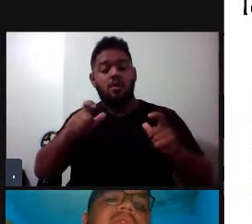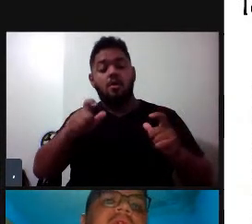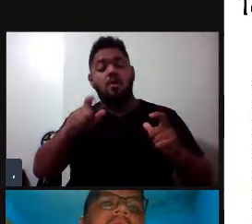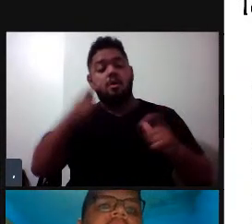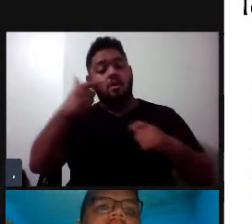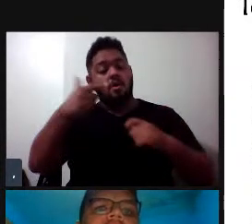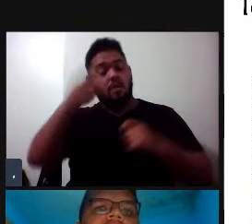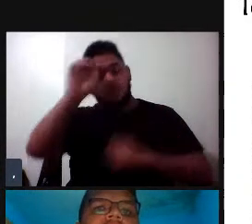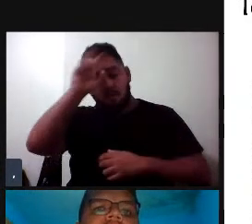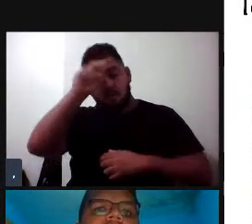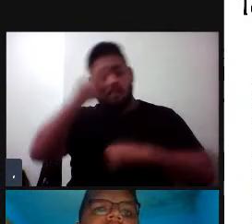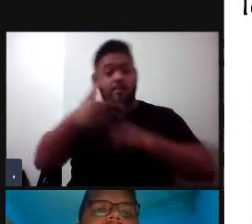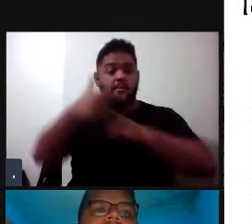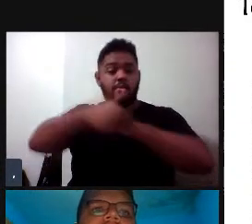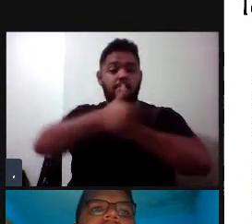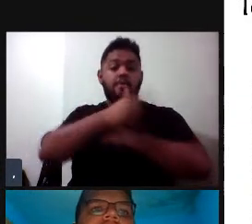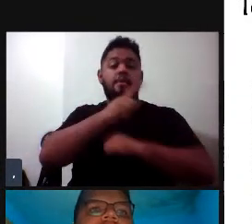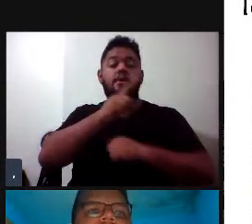Delfinid.